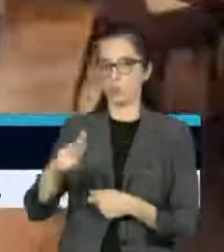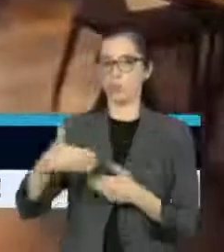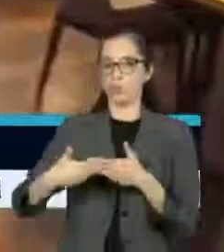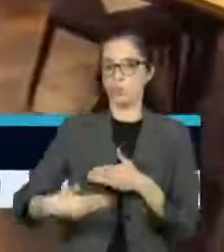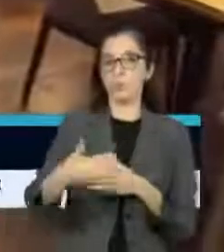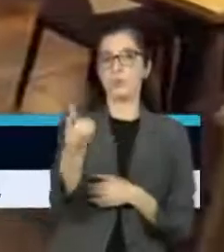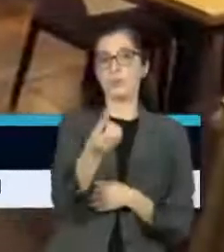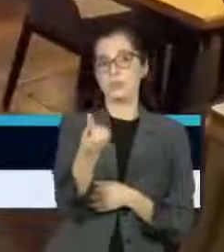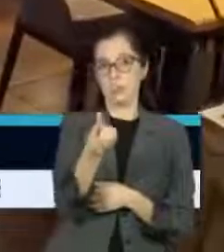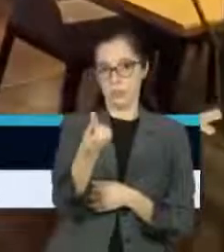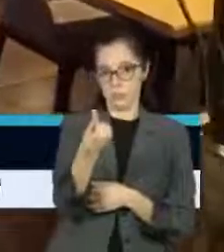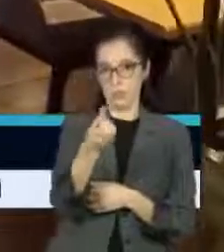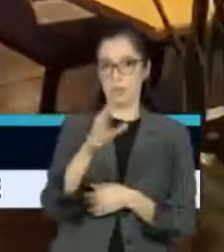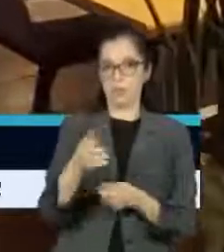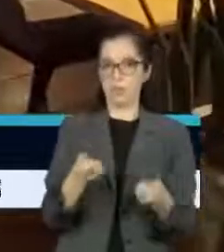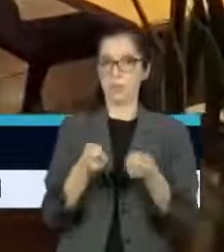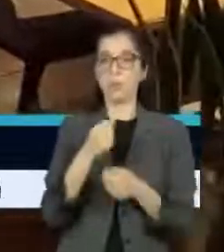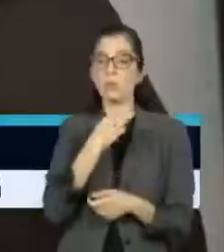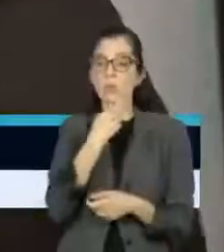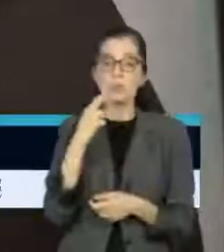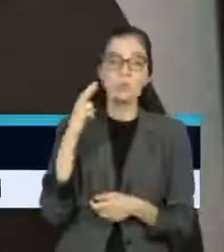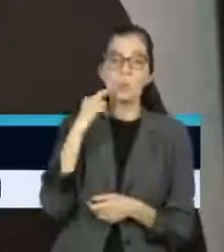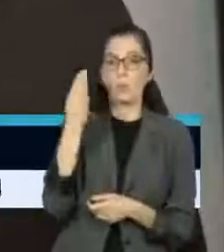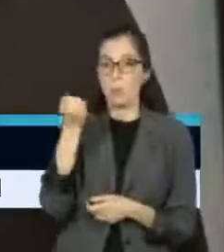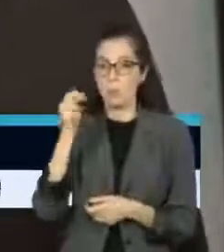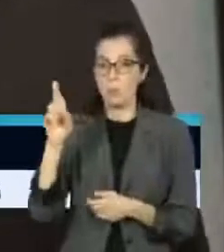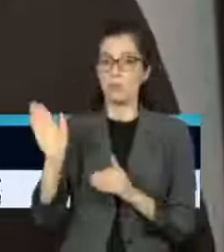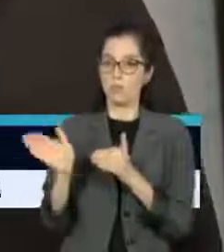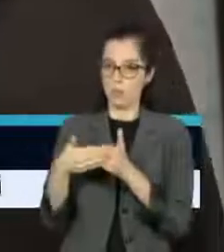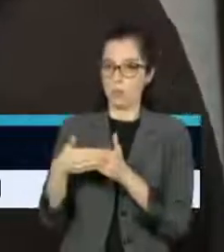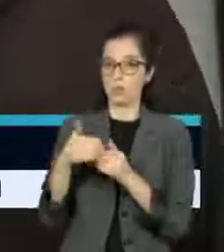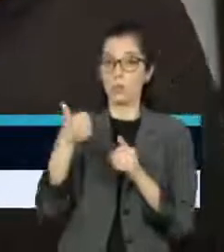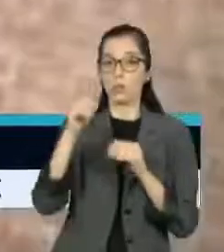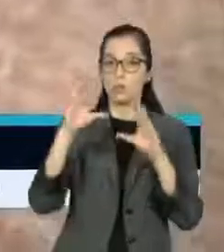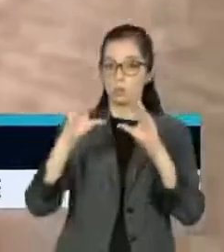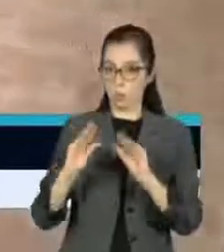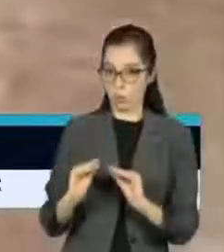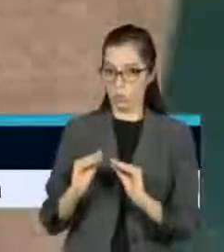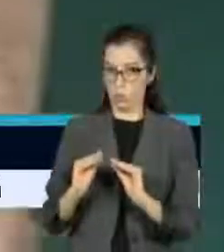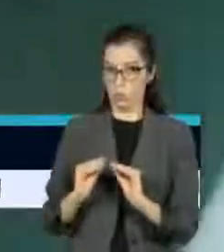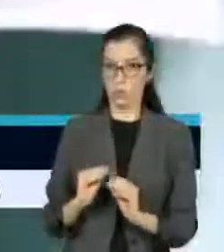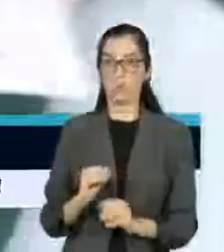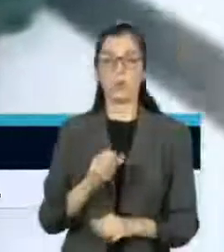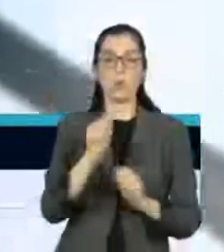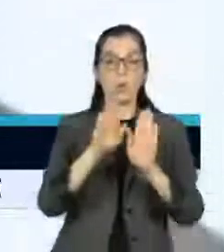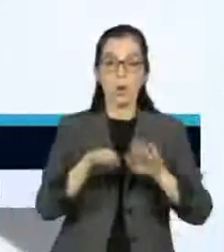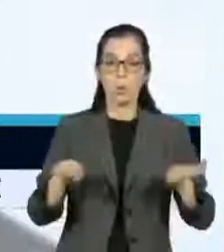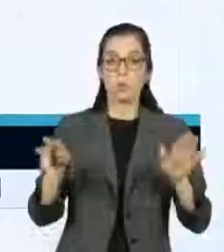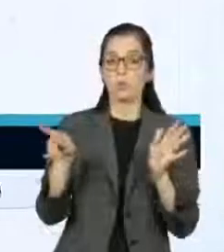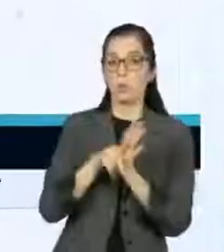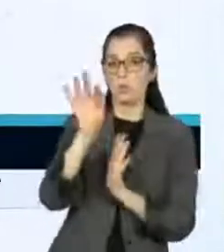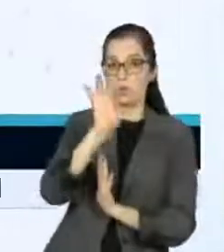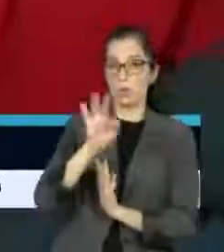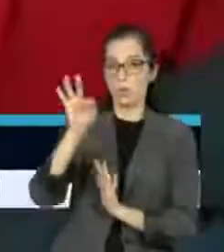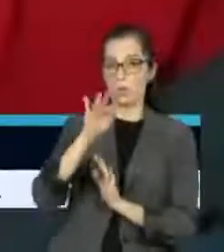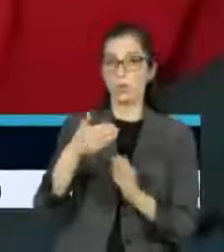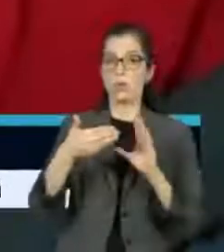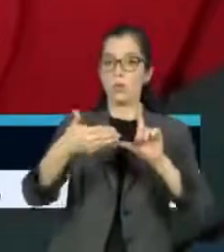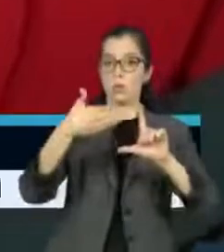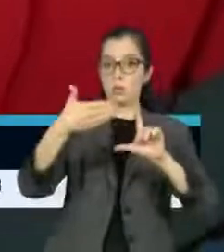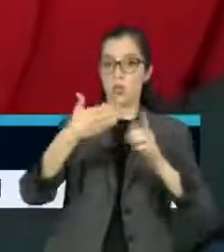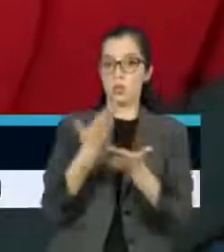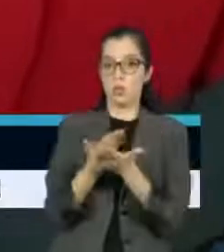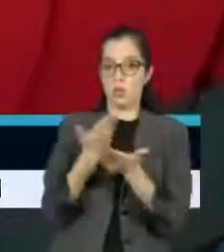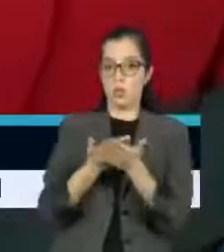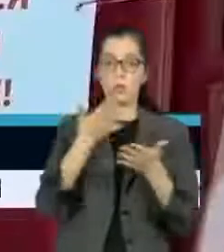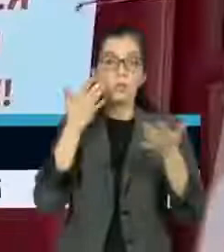-feira. Restaurantes e bares fecharão às 11 da noite. Estudantes universitários vão passar a ter aulas online. Teatros